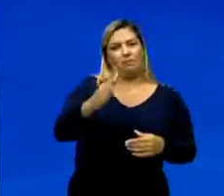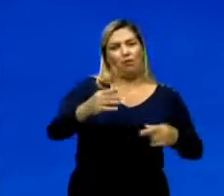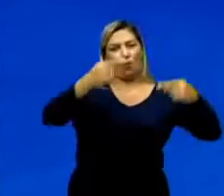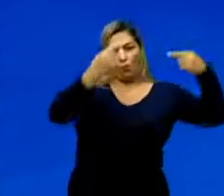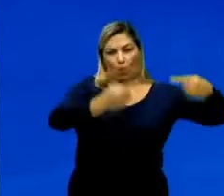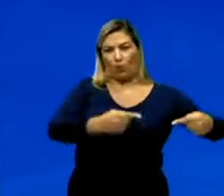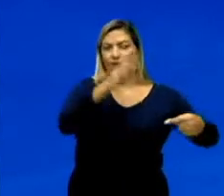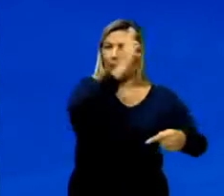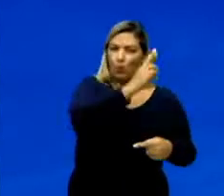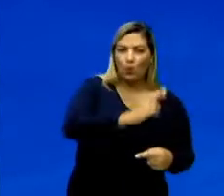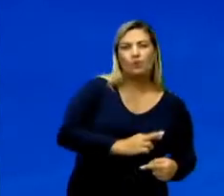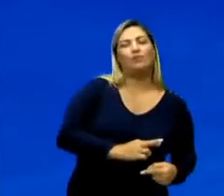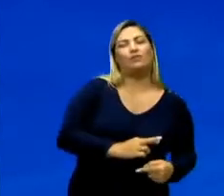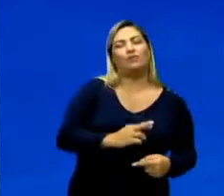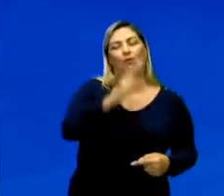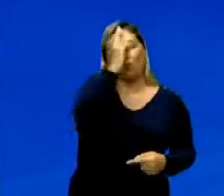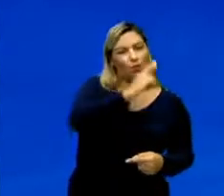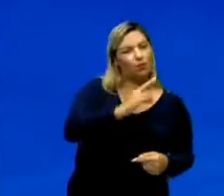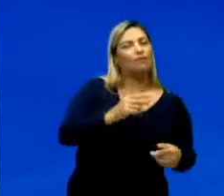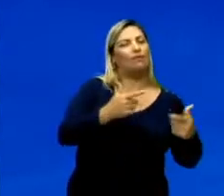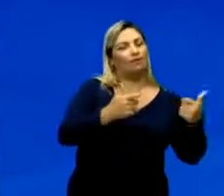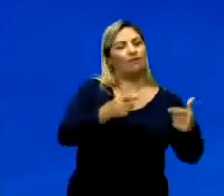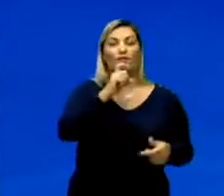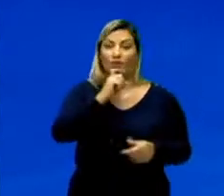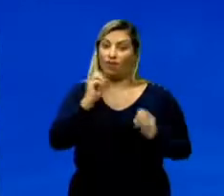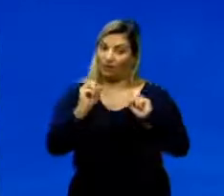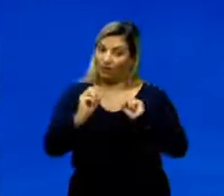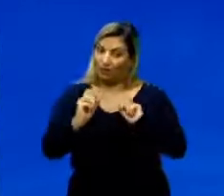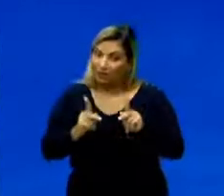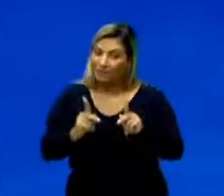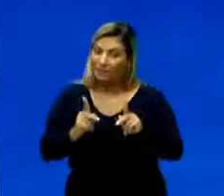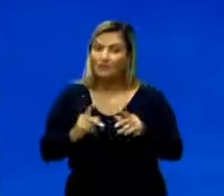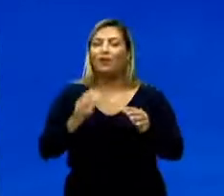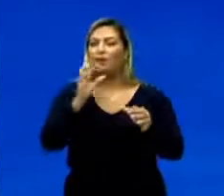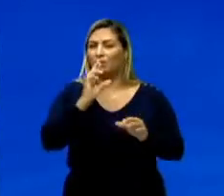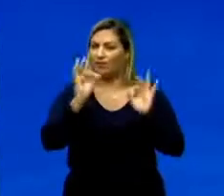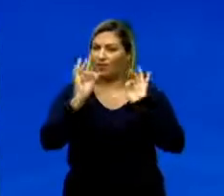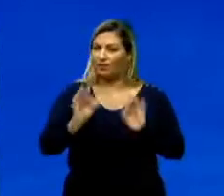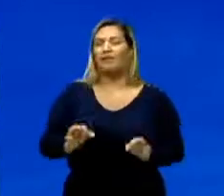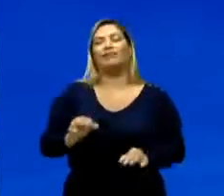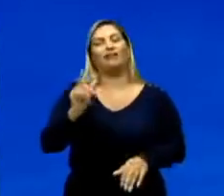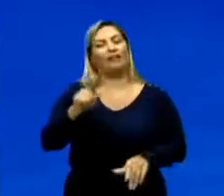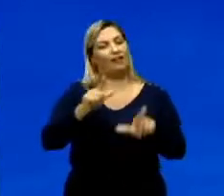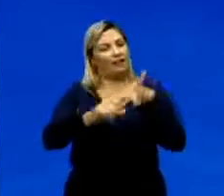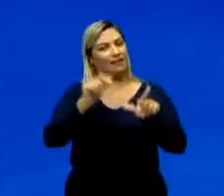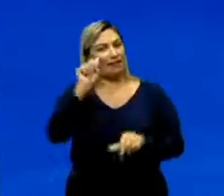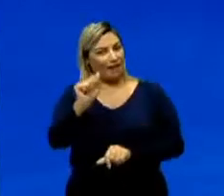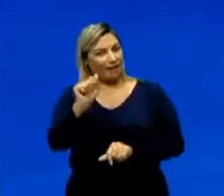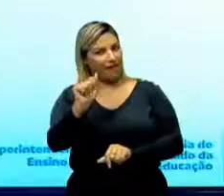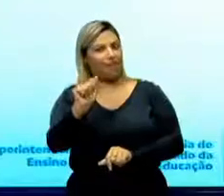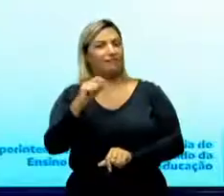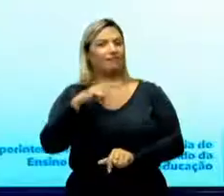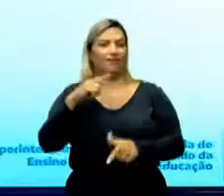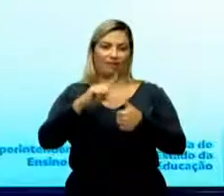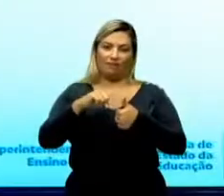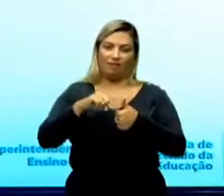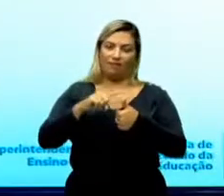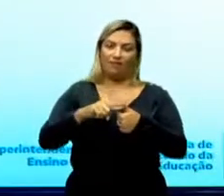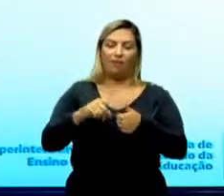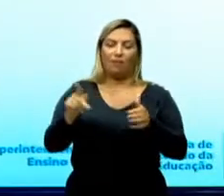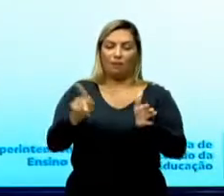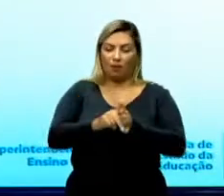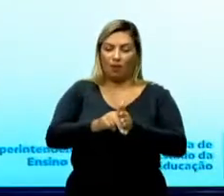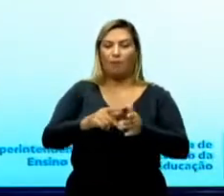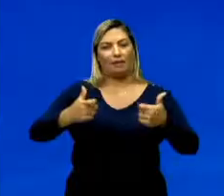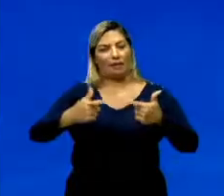Soviética, processo da Guerra Fria. Tá bom? Então a resposta certa da questão 2 é a letra A, materialização da Guerra